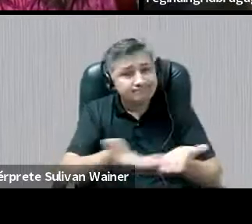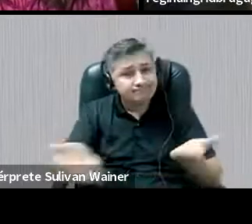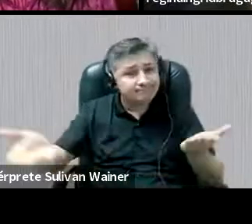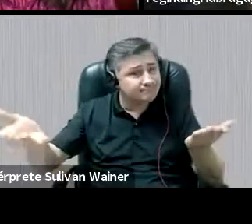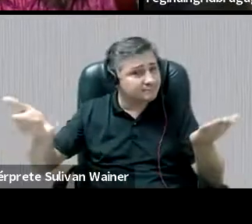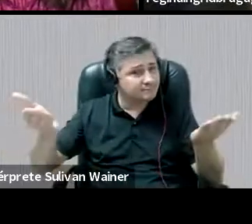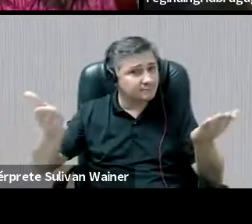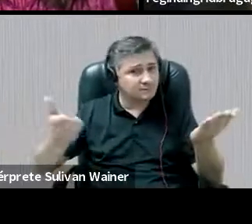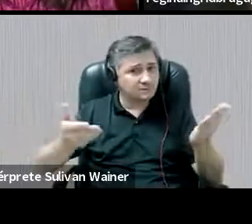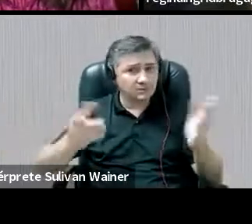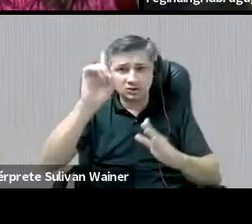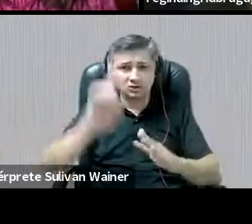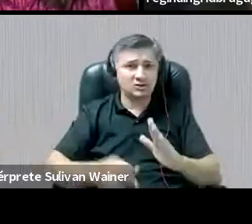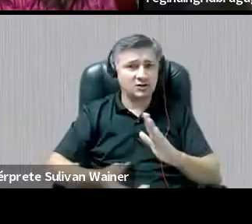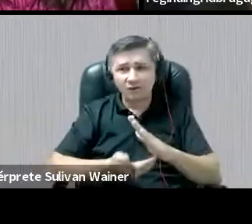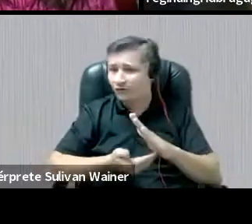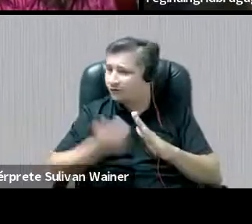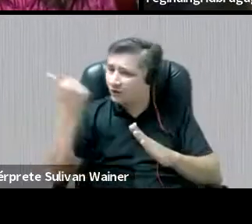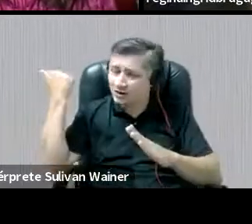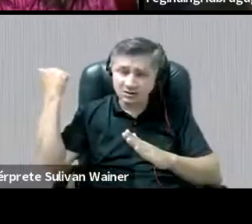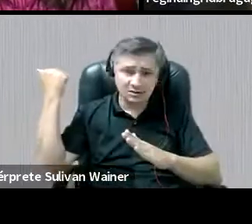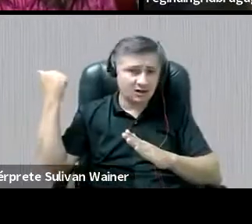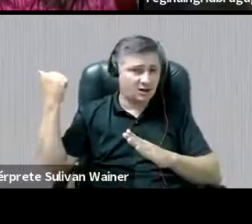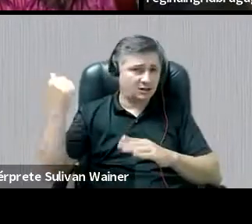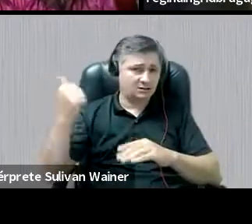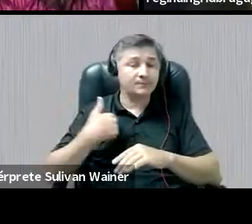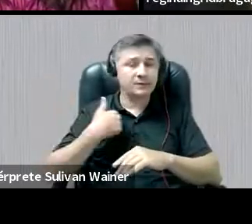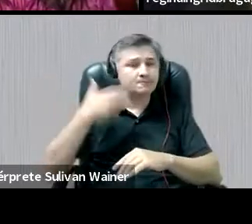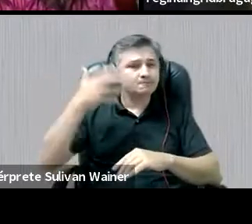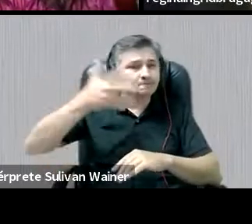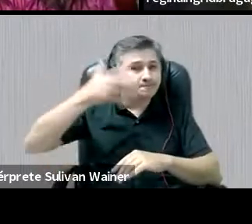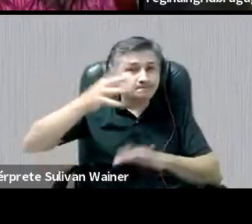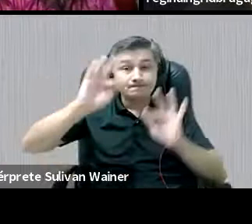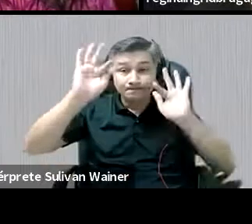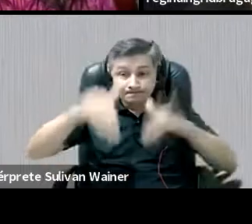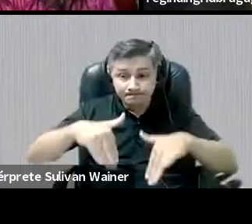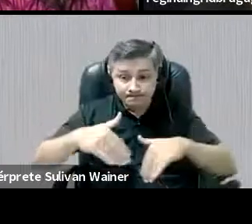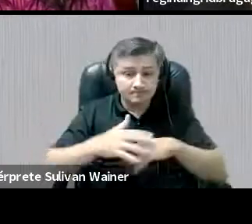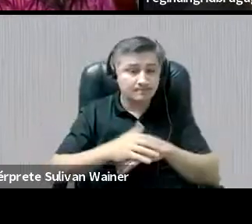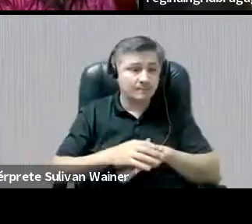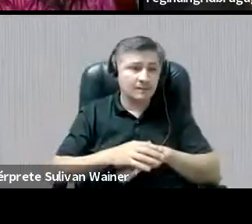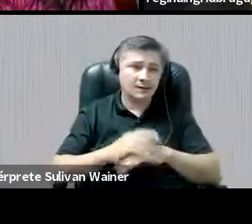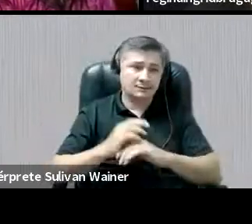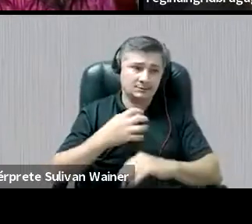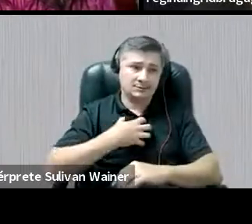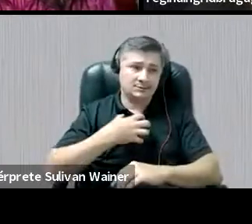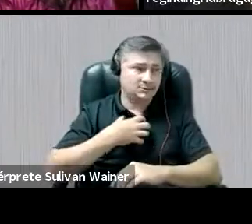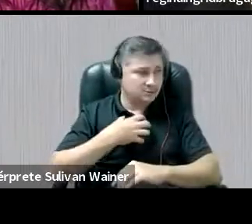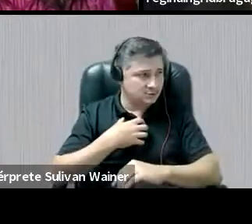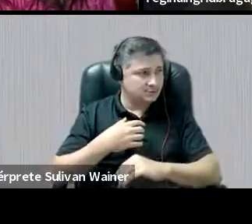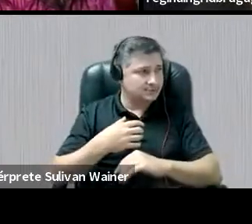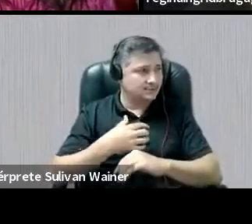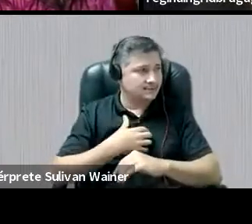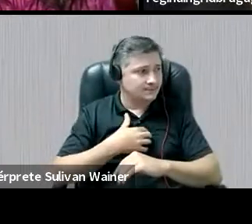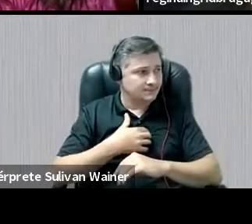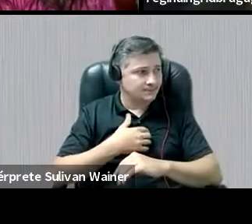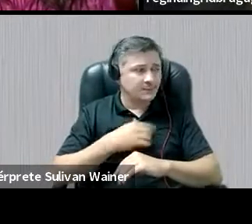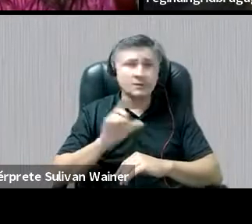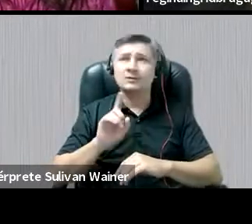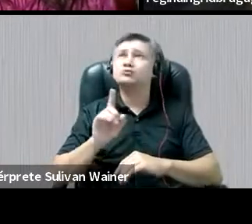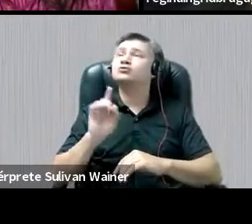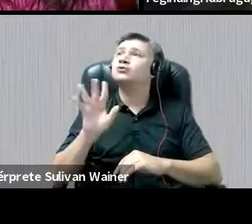ou questionados, né? Então, eu termino a minha fala, né? Nesse sentido, falando não só,